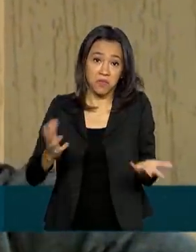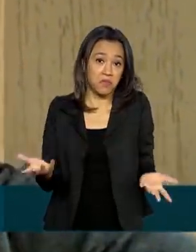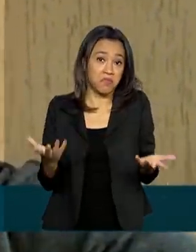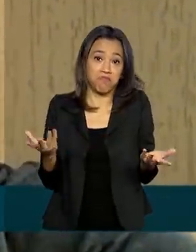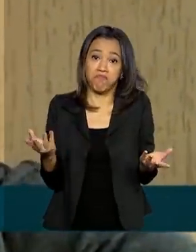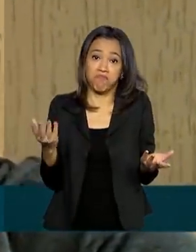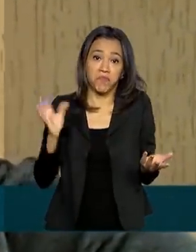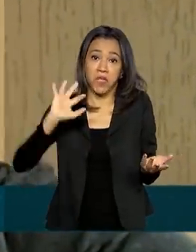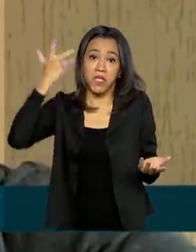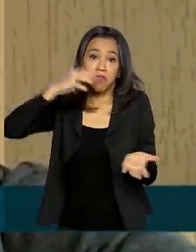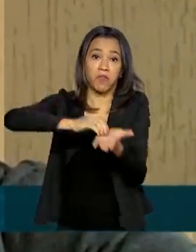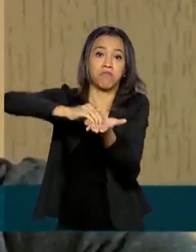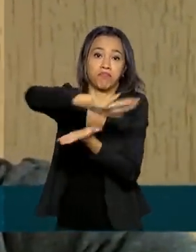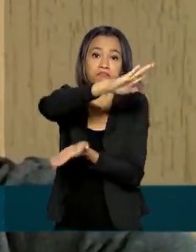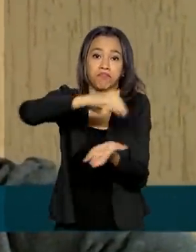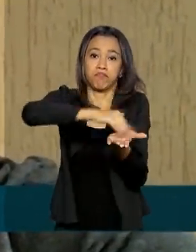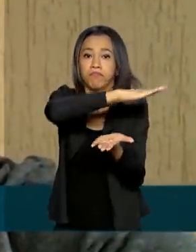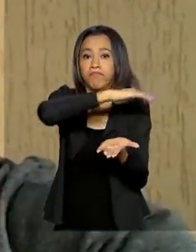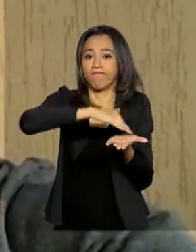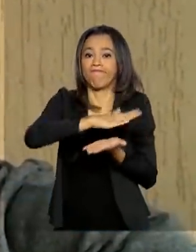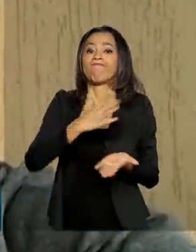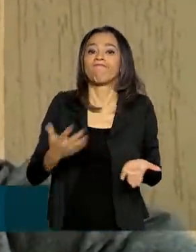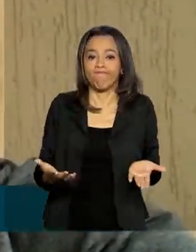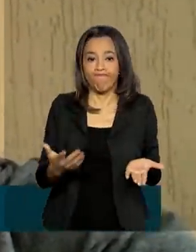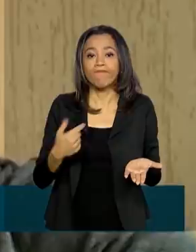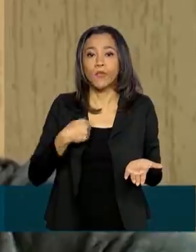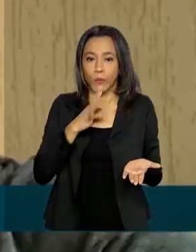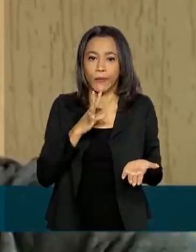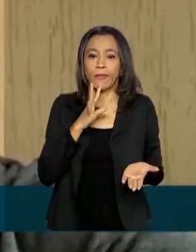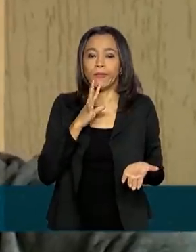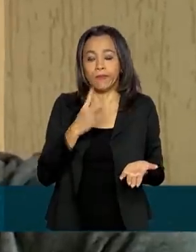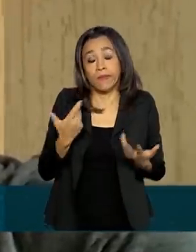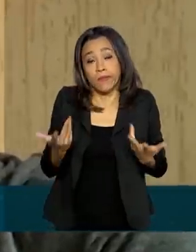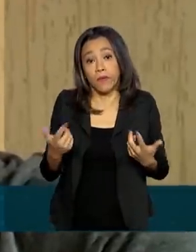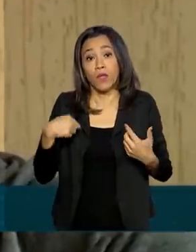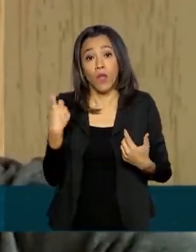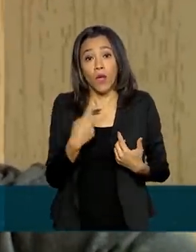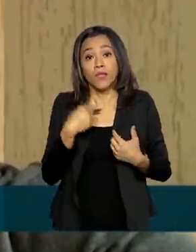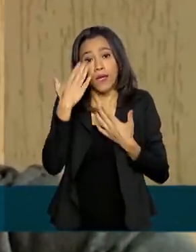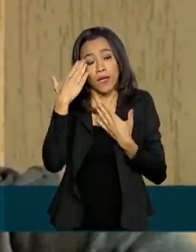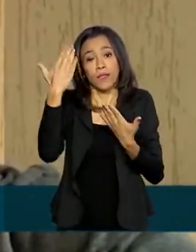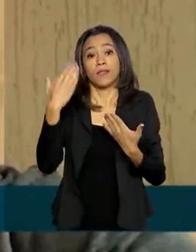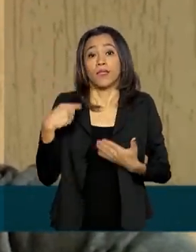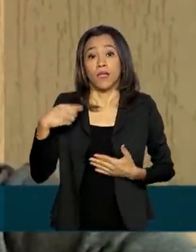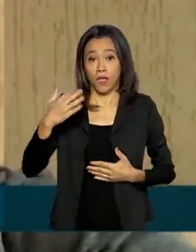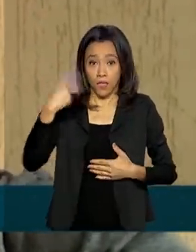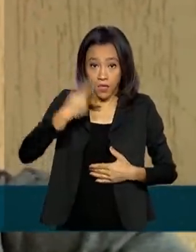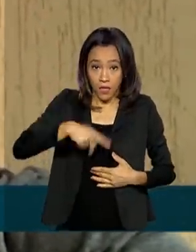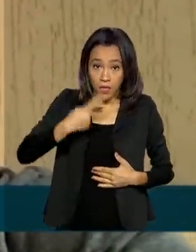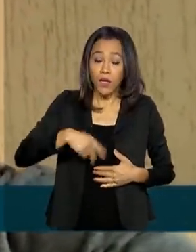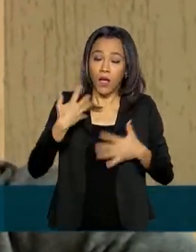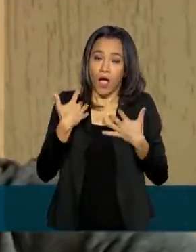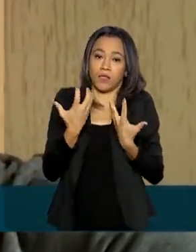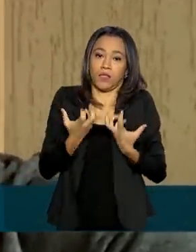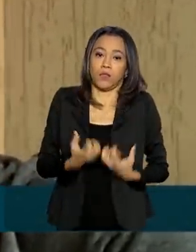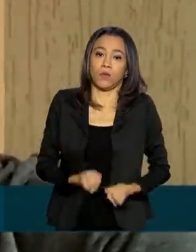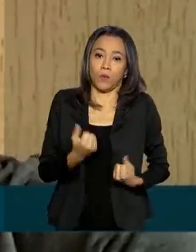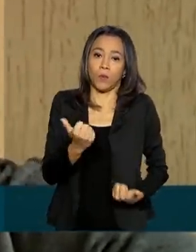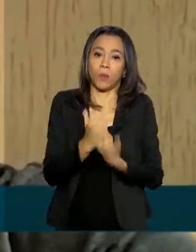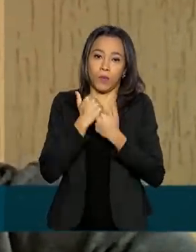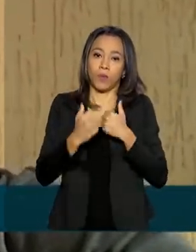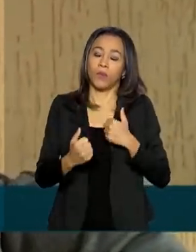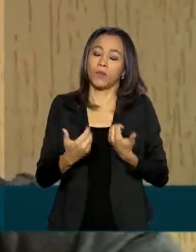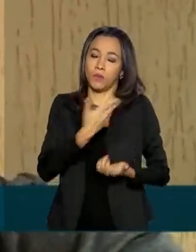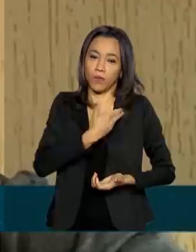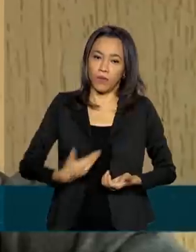e acabaram demitindo os funcionários. Então nós temos que agradecer por eles terem optado por essa atitude ao invés de